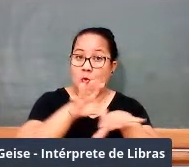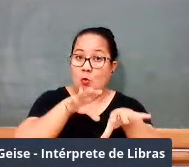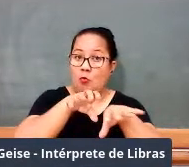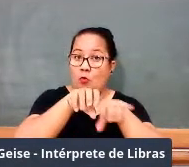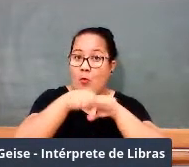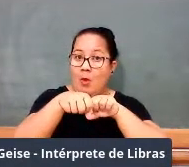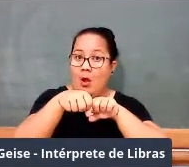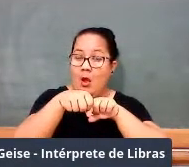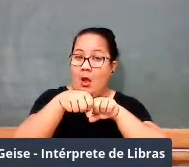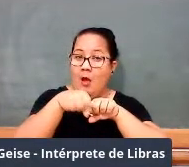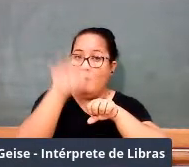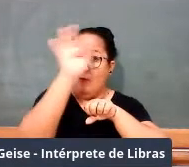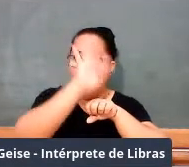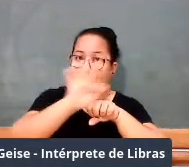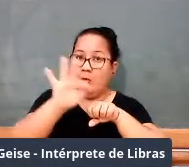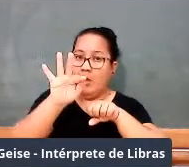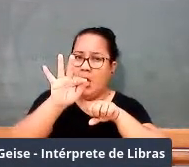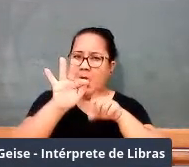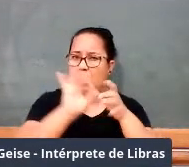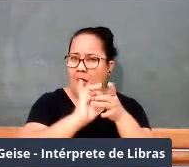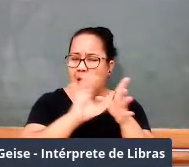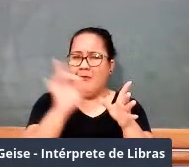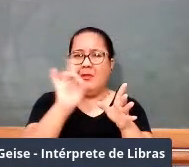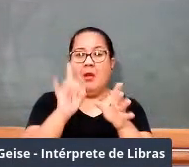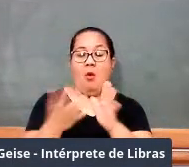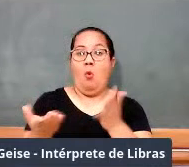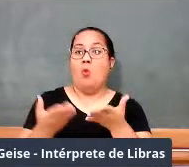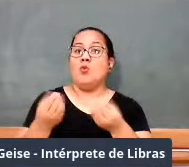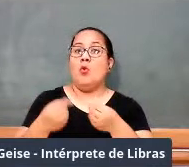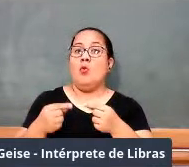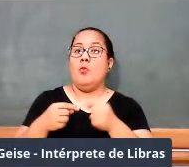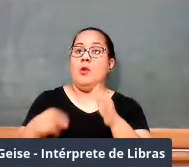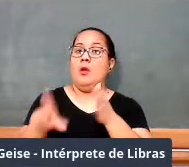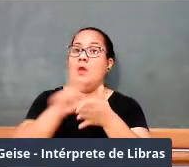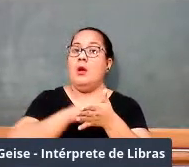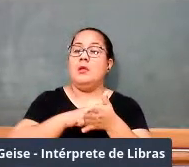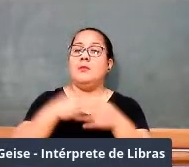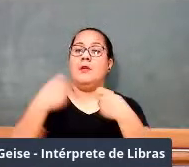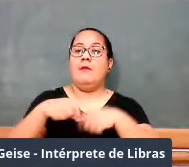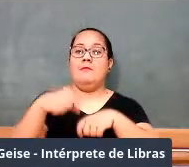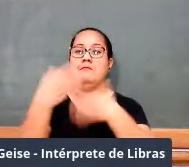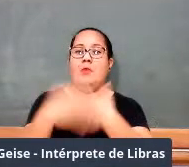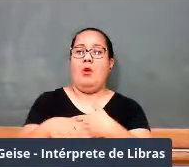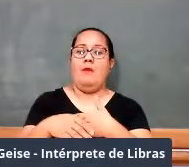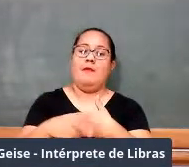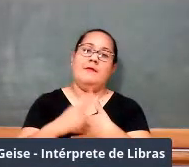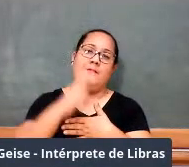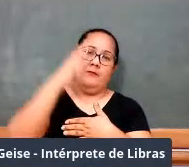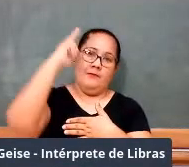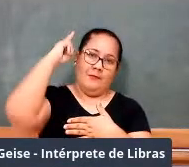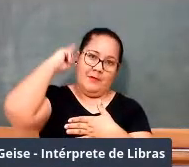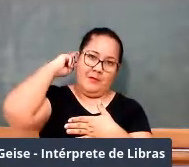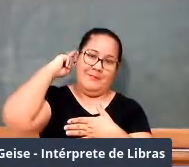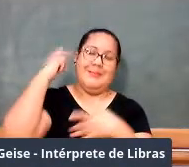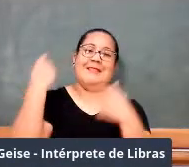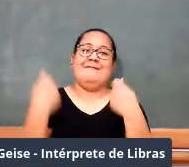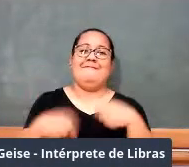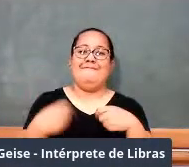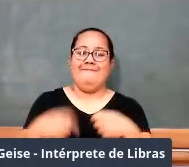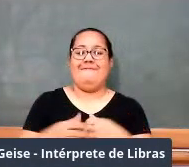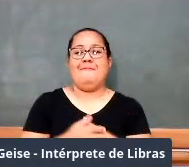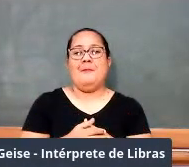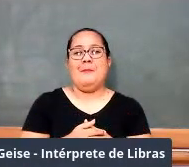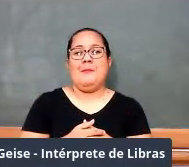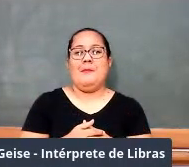hoje um vestibular. Então, e o que caía nesse vestibular? Bom, nós temos uma